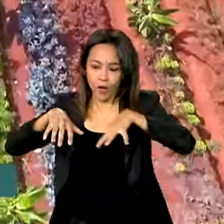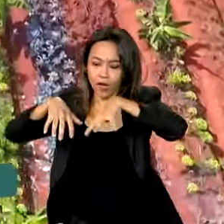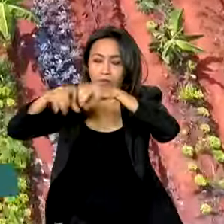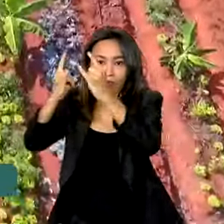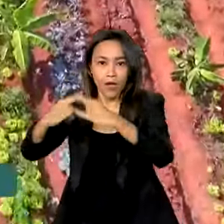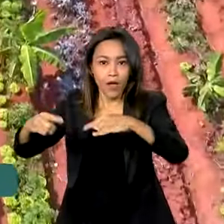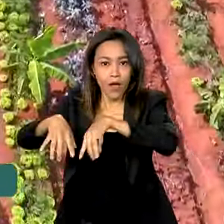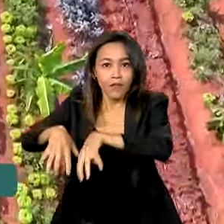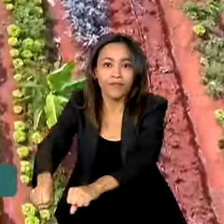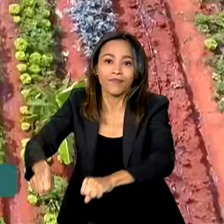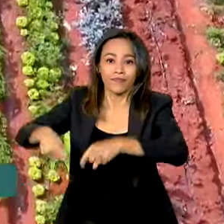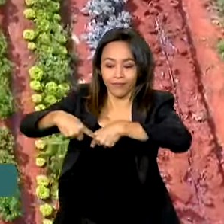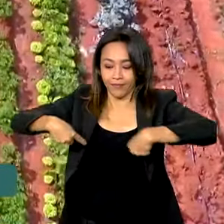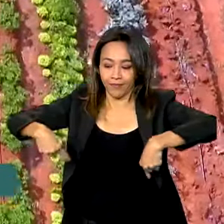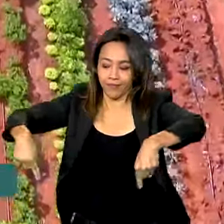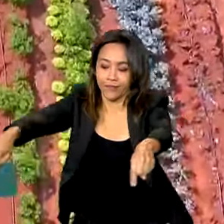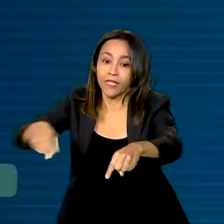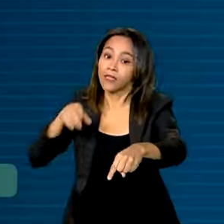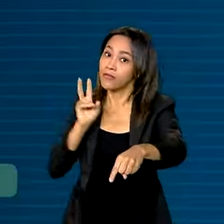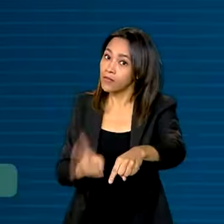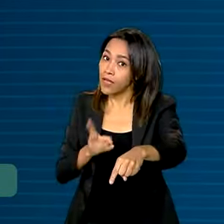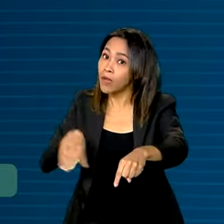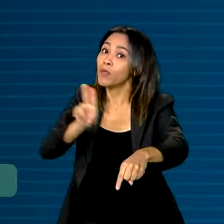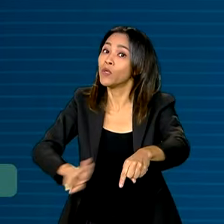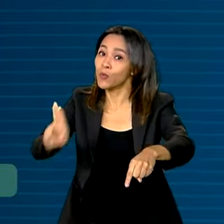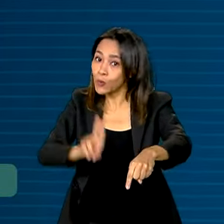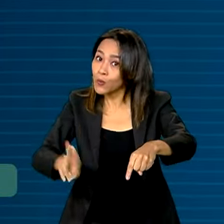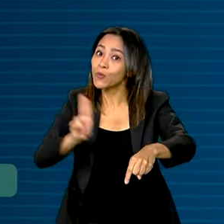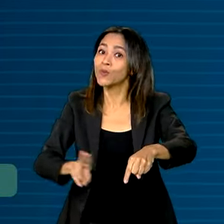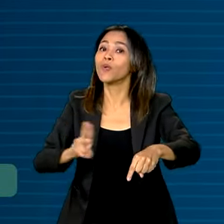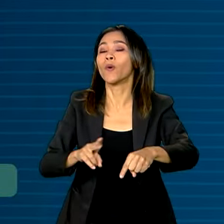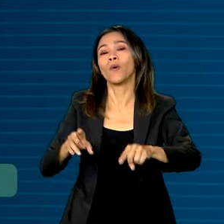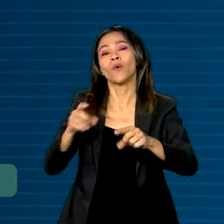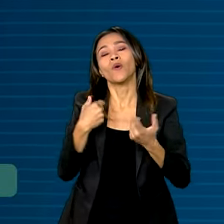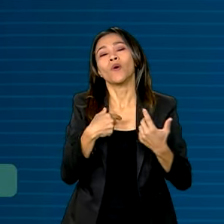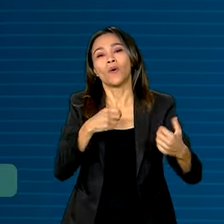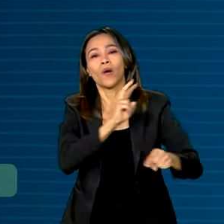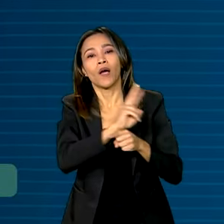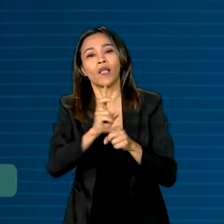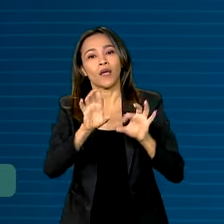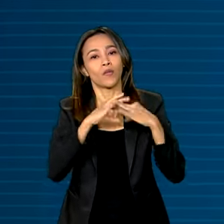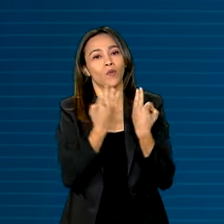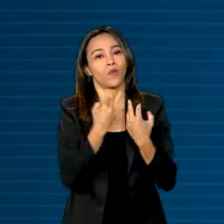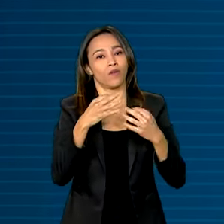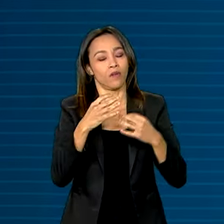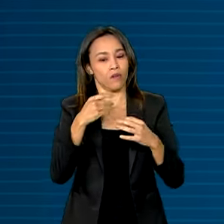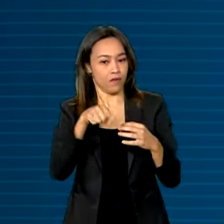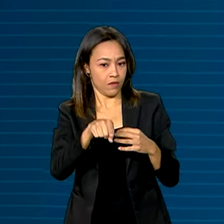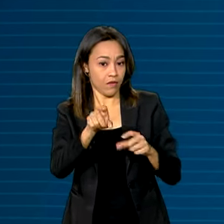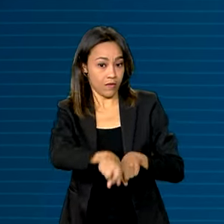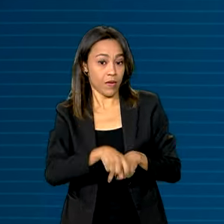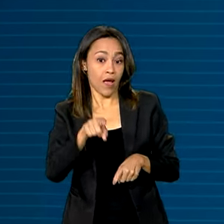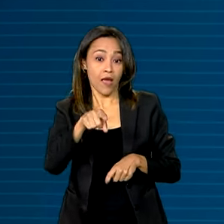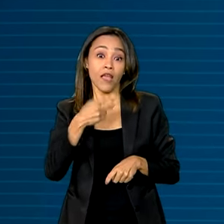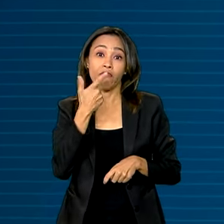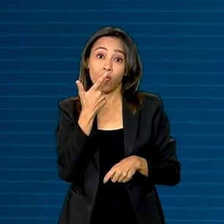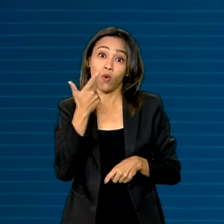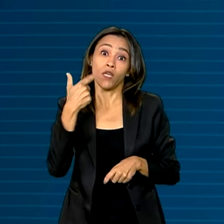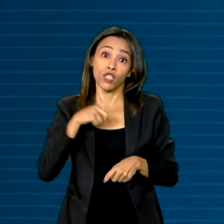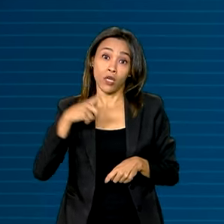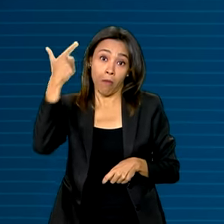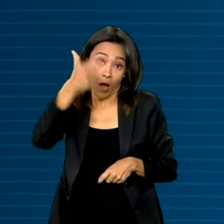agrária e sempre fez uso do Pronaf. No ano passado, gente fez investimentos na propriedade de novo, via mais alimento. A gente